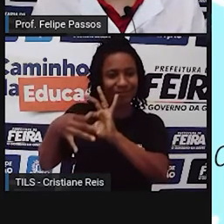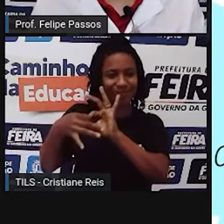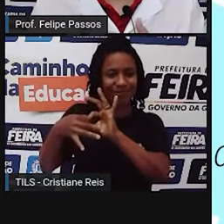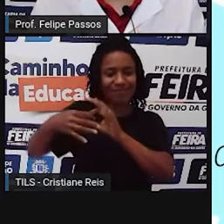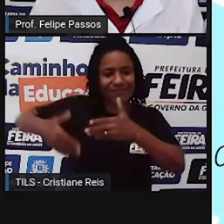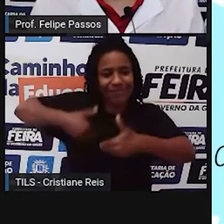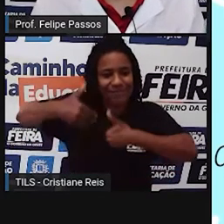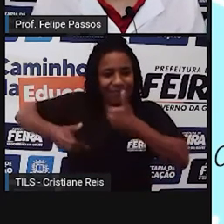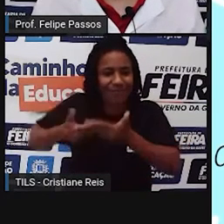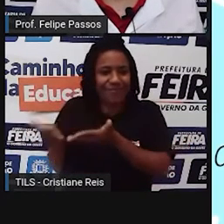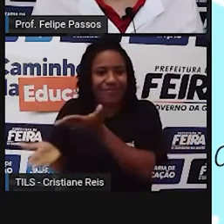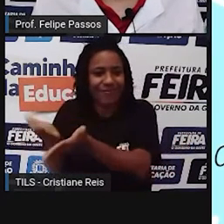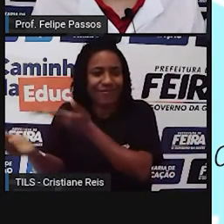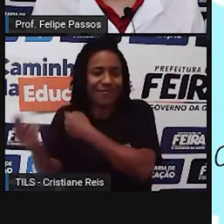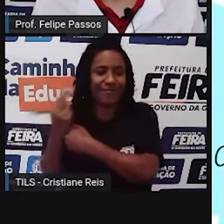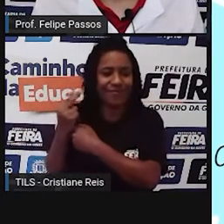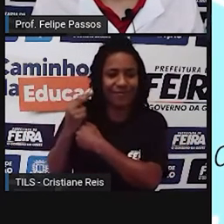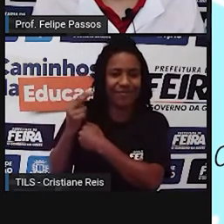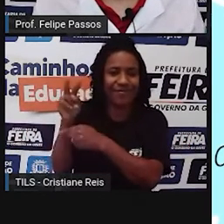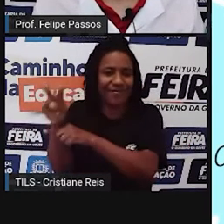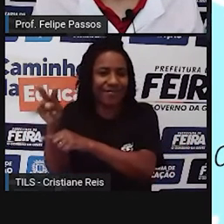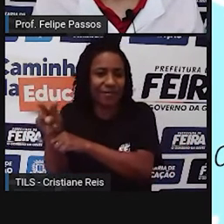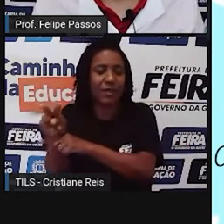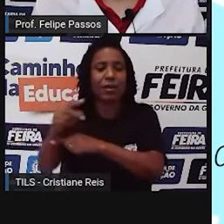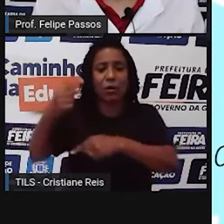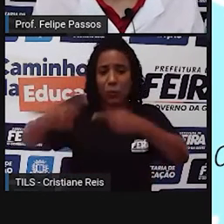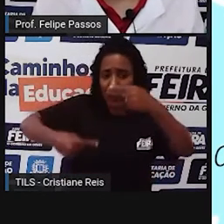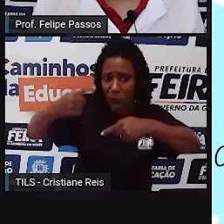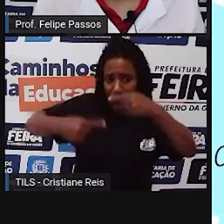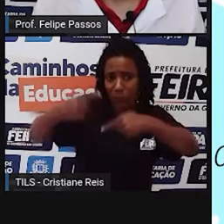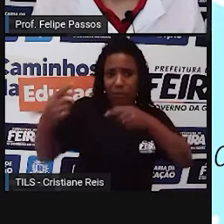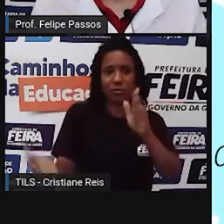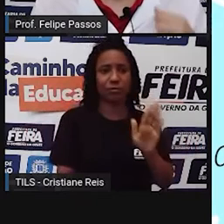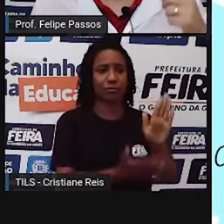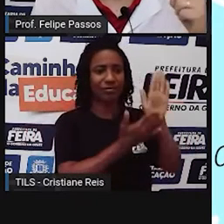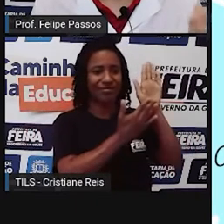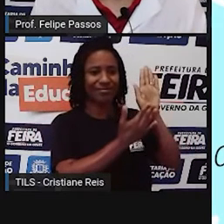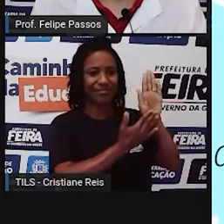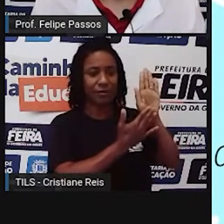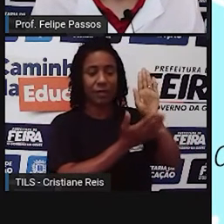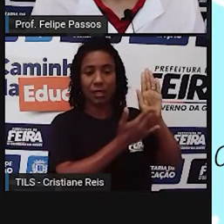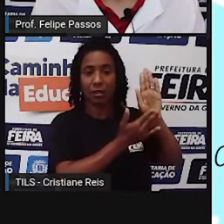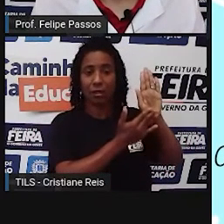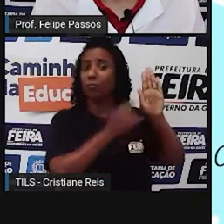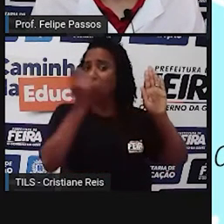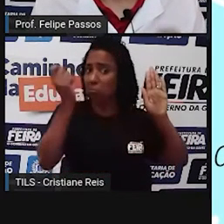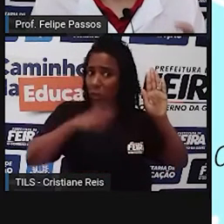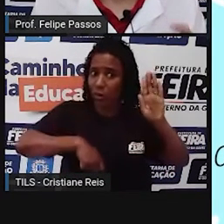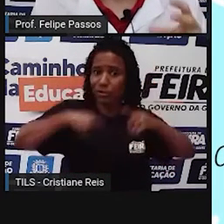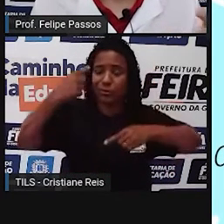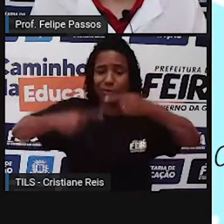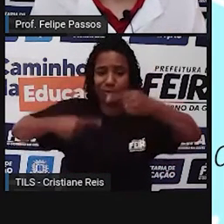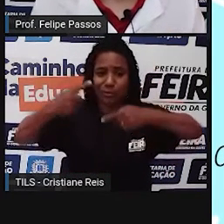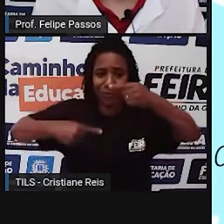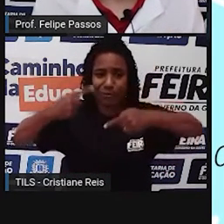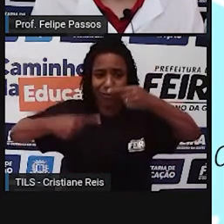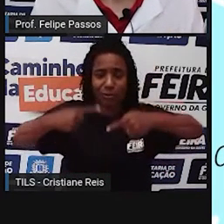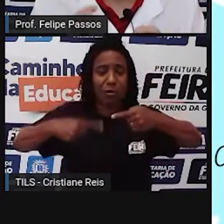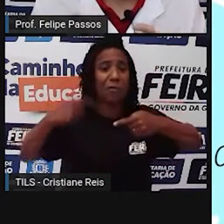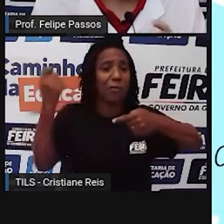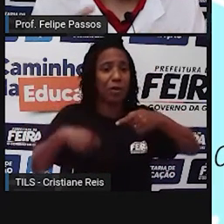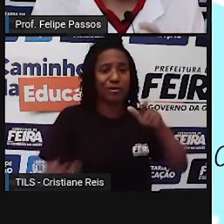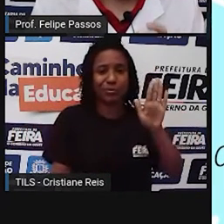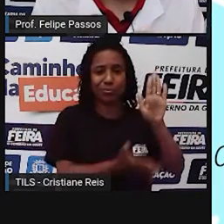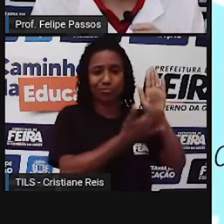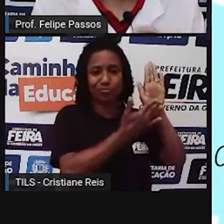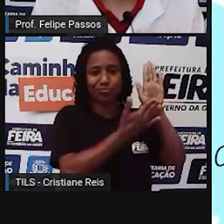de discussão, sim, debate, sim. Podemos discordar. Podemos até mesmo entrar em embate, uma